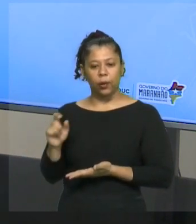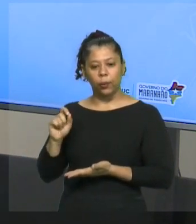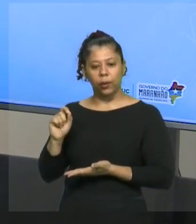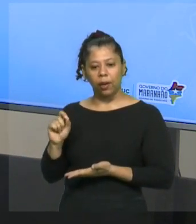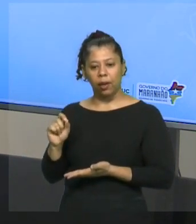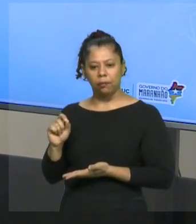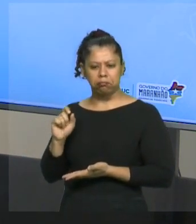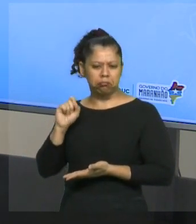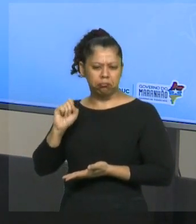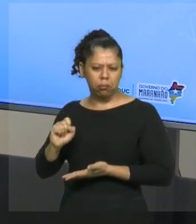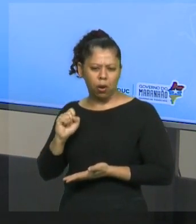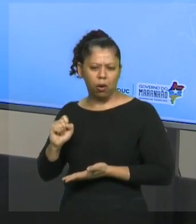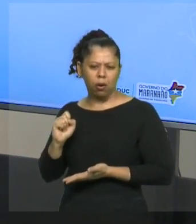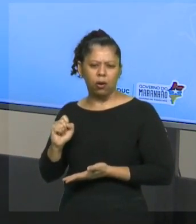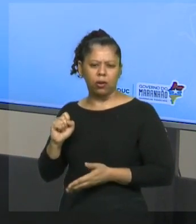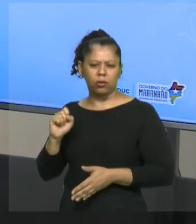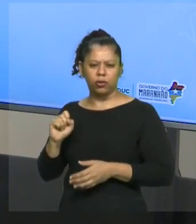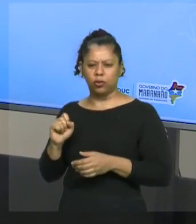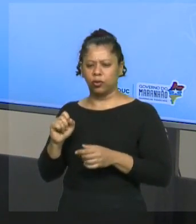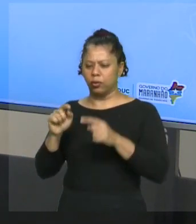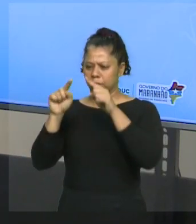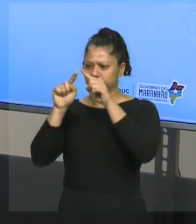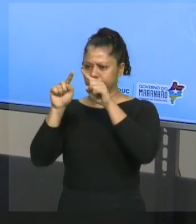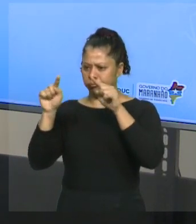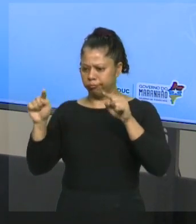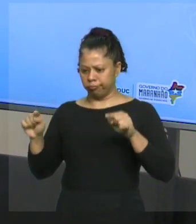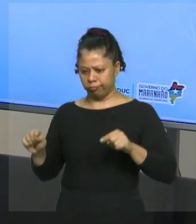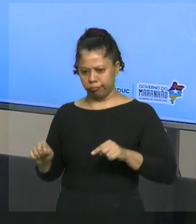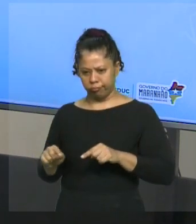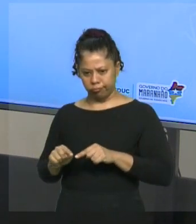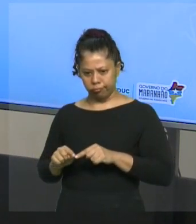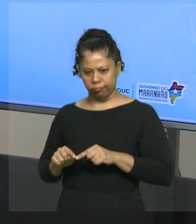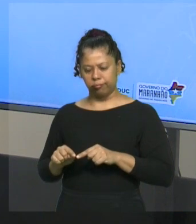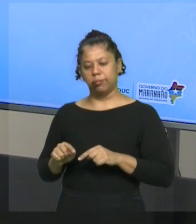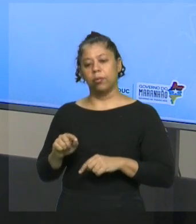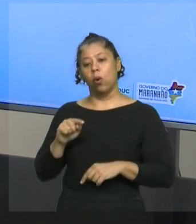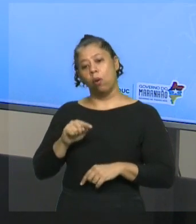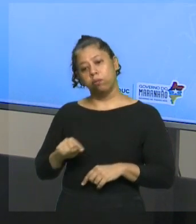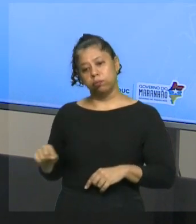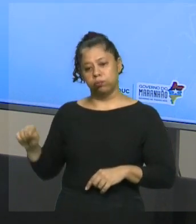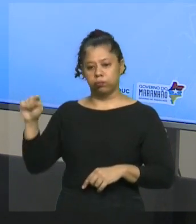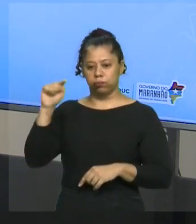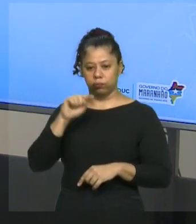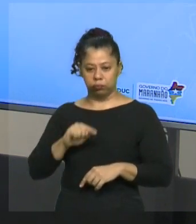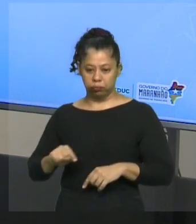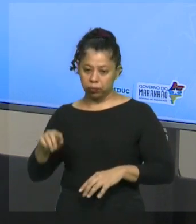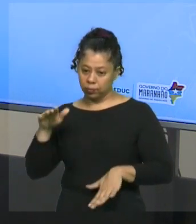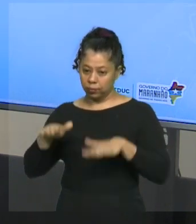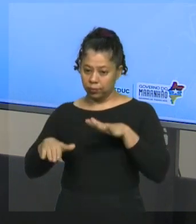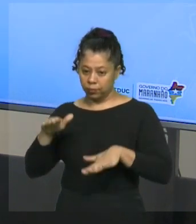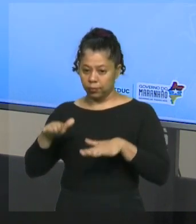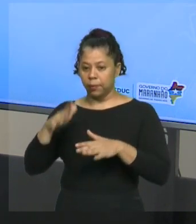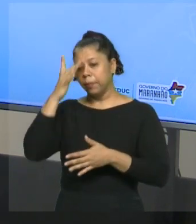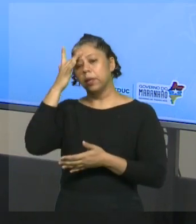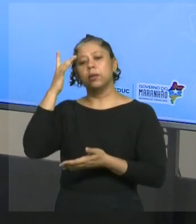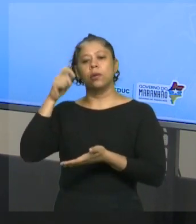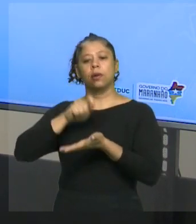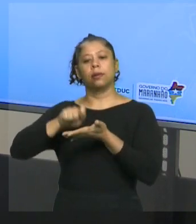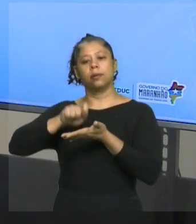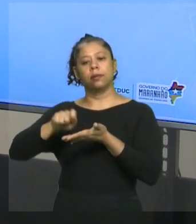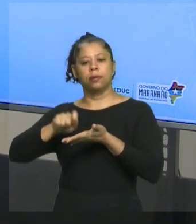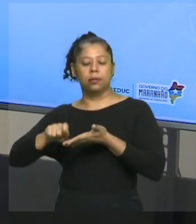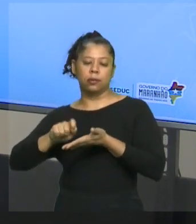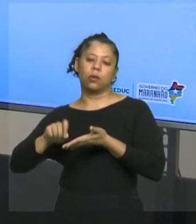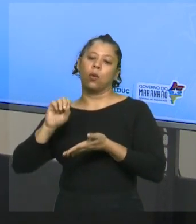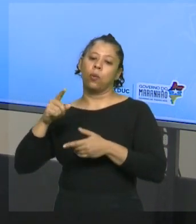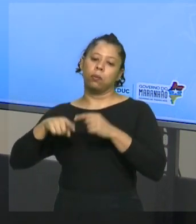ser em algumas vezes oval ou arredondada, isso vai depender muito de qual autor ou de qual material você